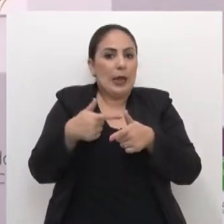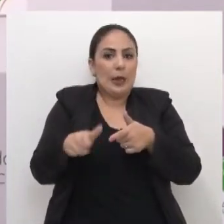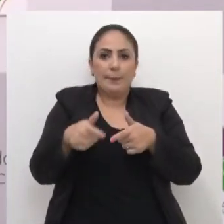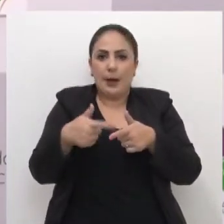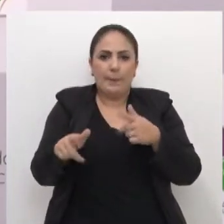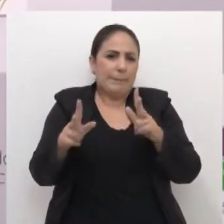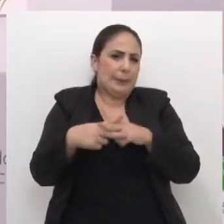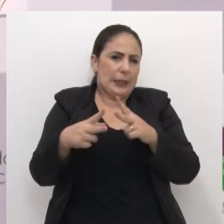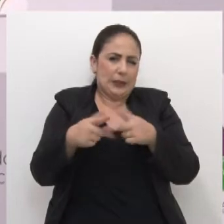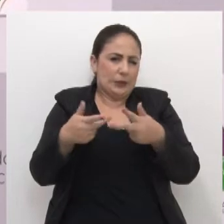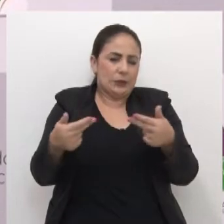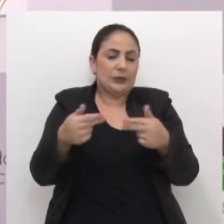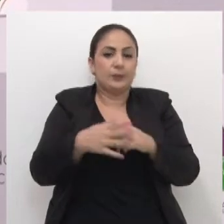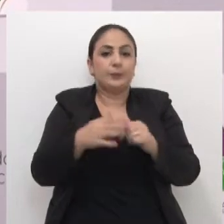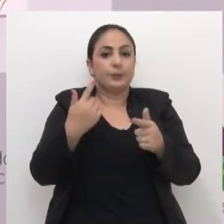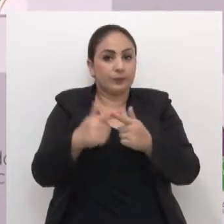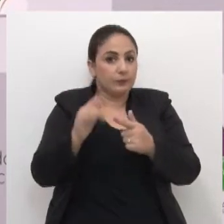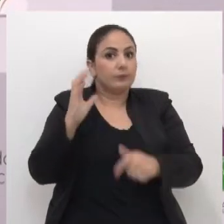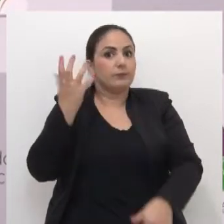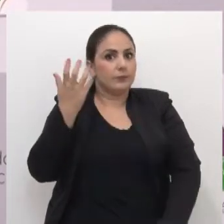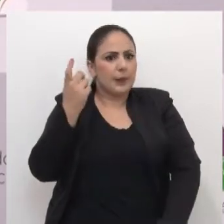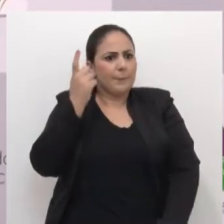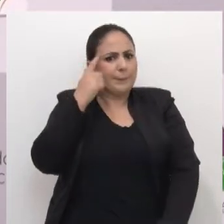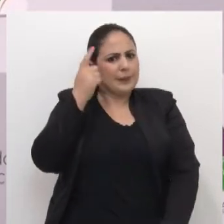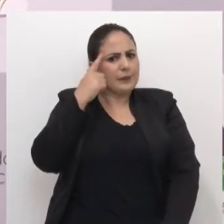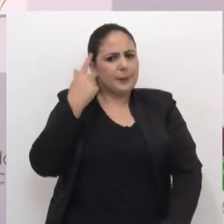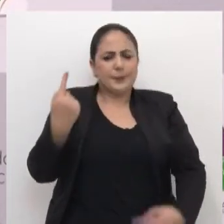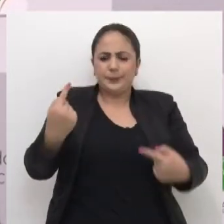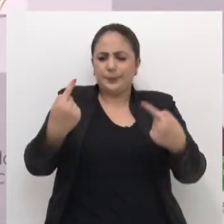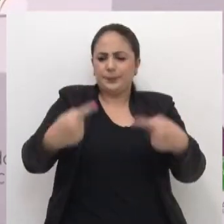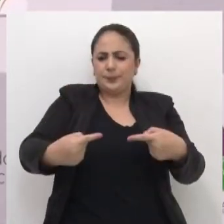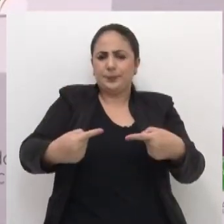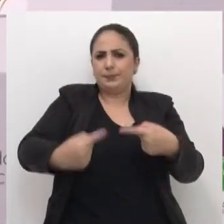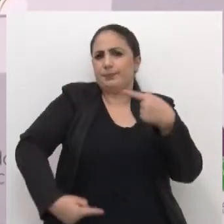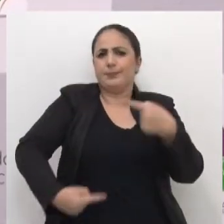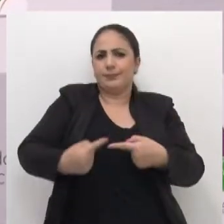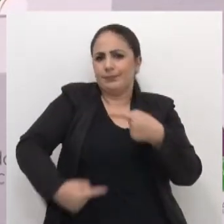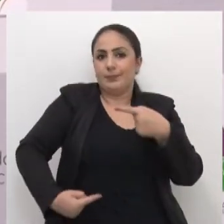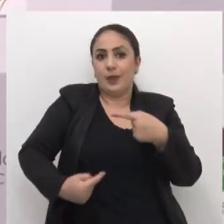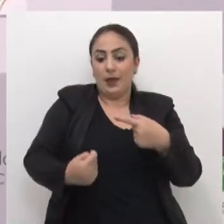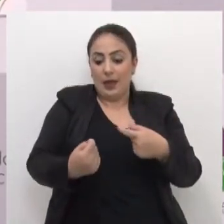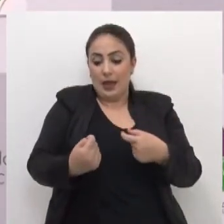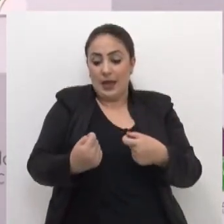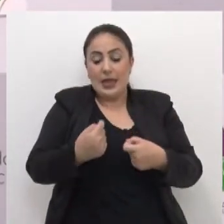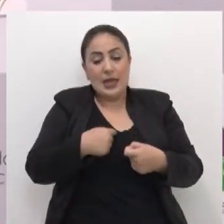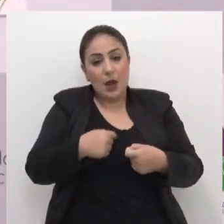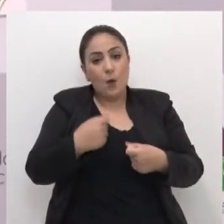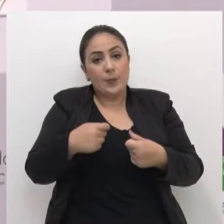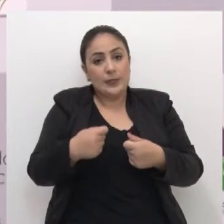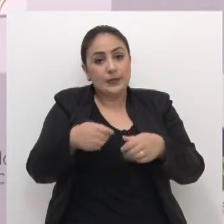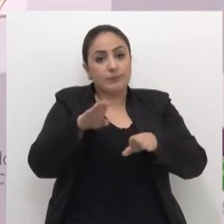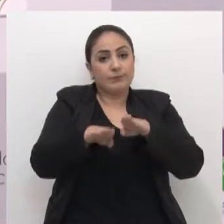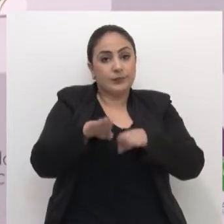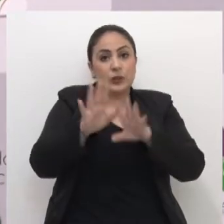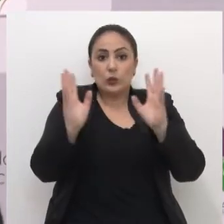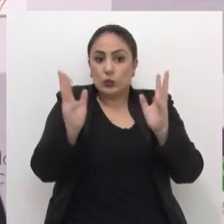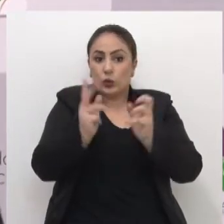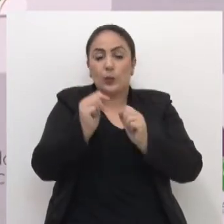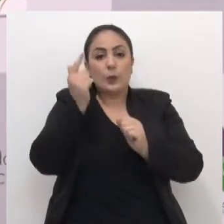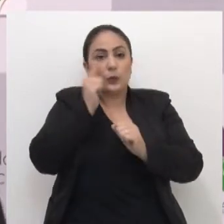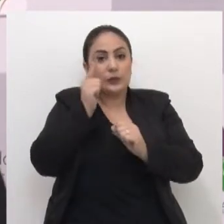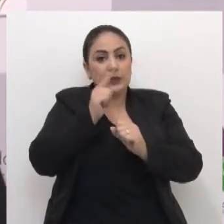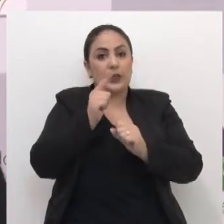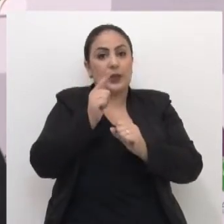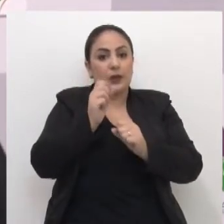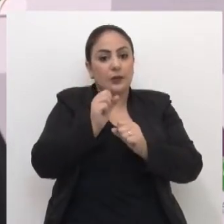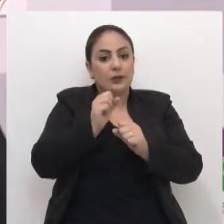porque isso vai ter pensamento, confronto e pensamento das pessoas. E eu tenho que ser o ponto de equilíbrio de todos para poder